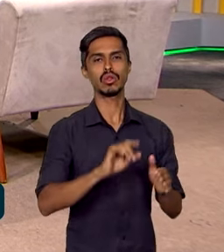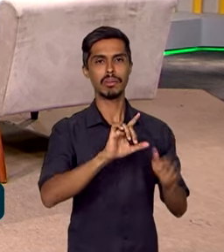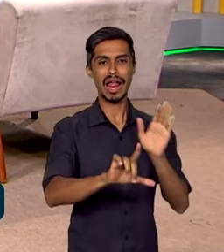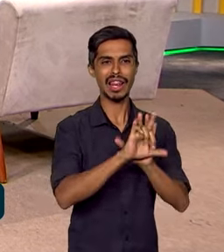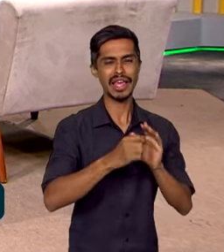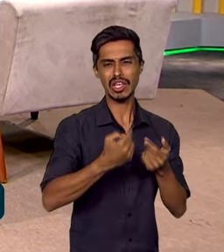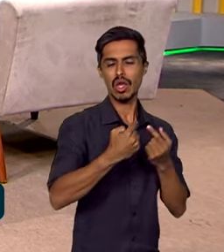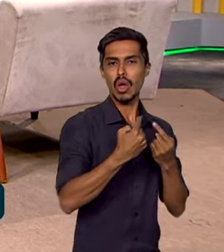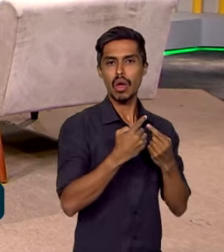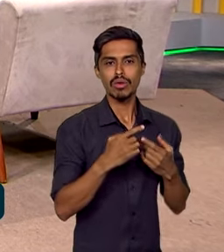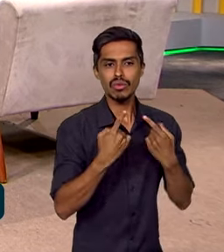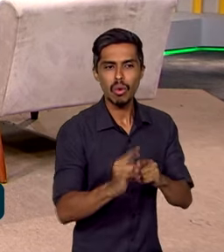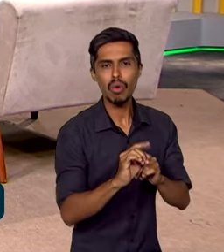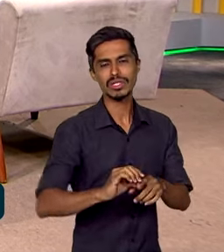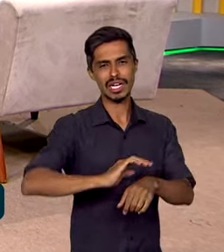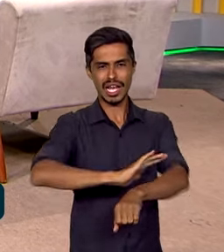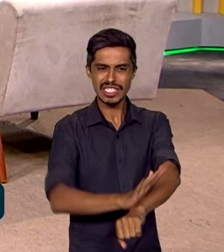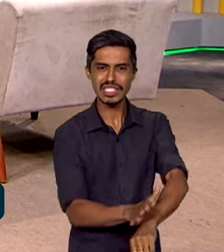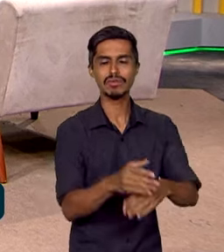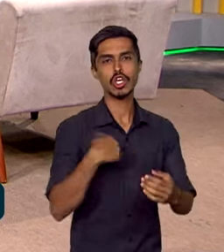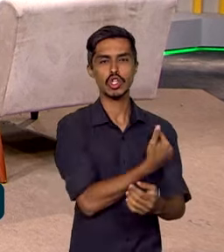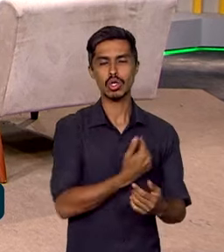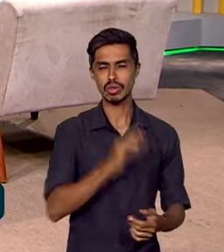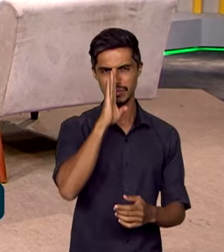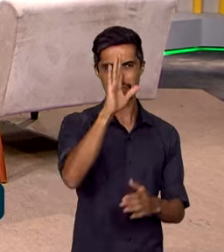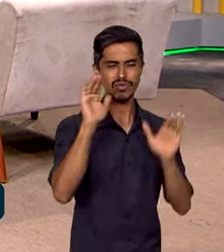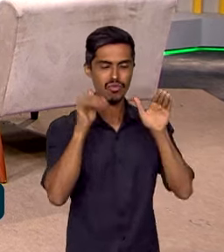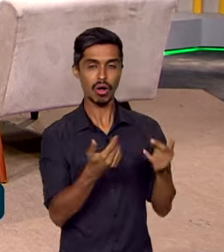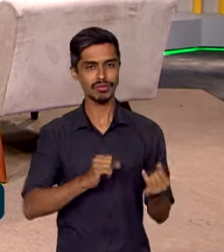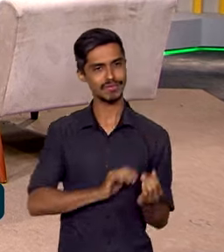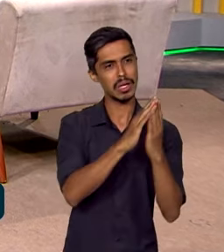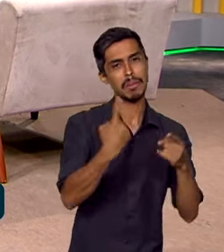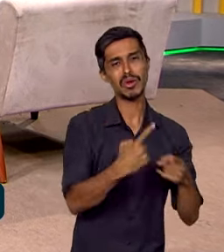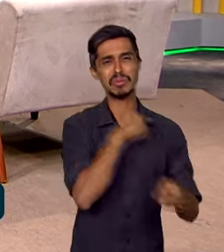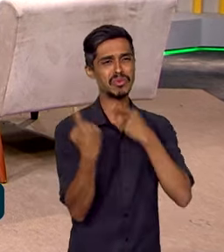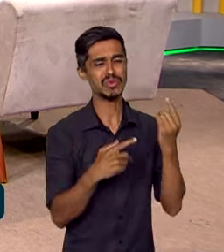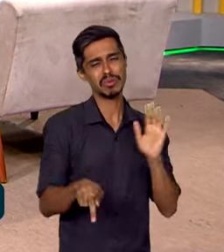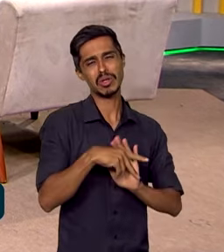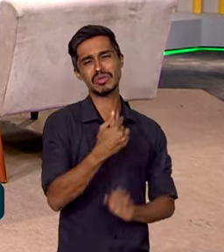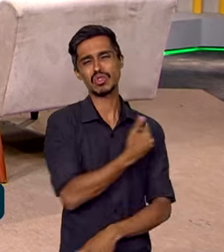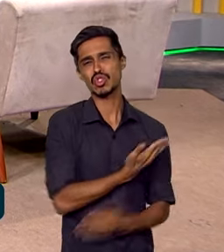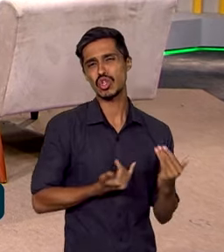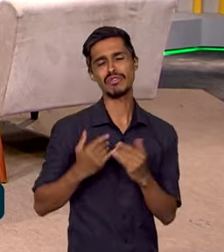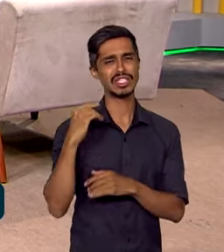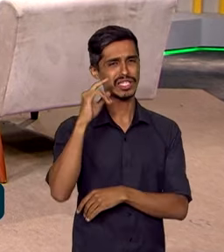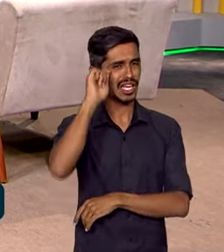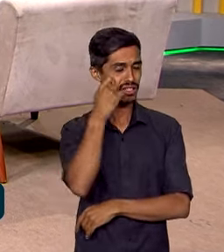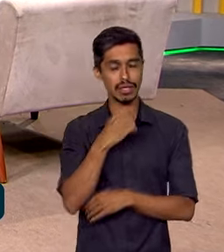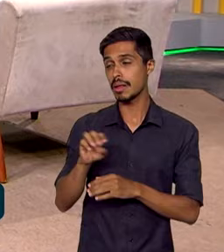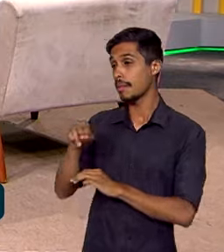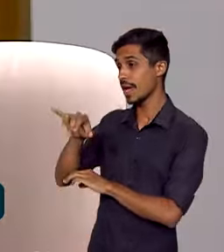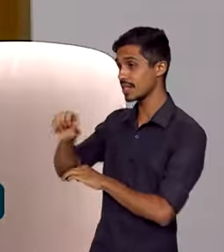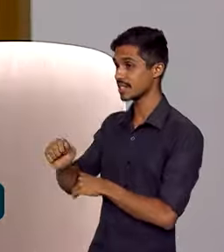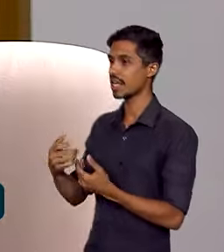também é um ponto fundamental para o enfrentamento da letalidade da nossa juventude negra. Muito bem. Márcia, para a gente encerrar,